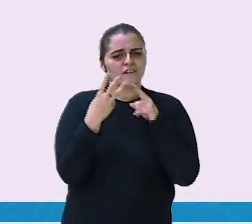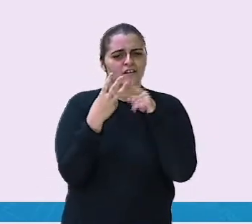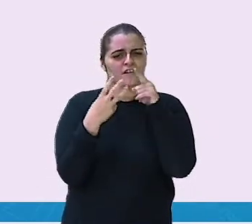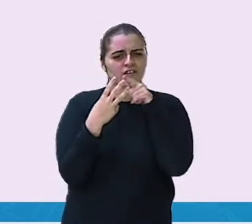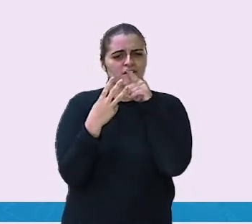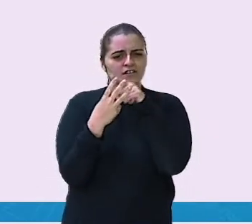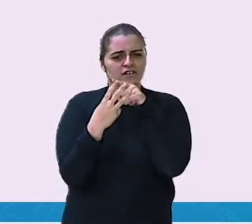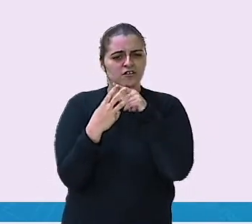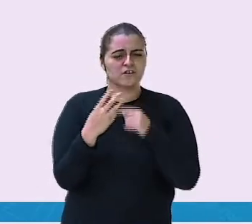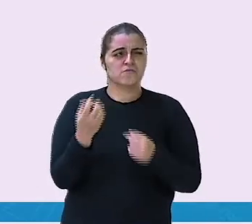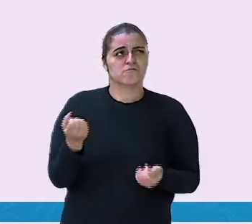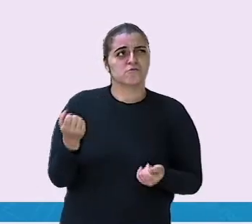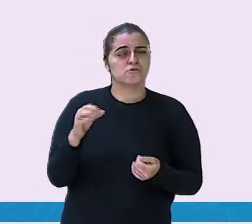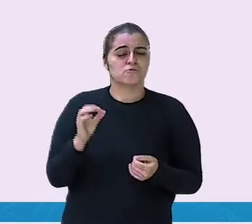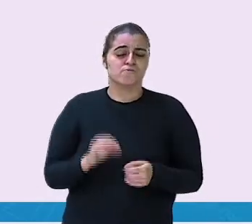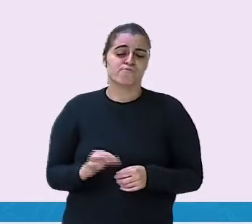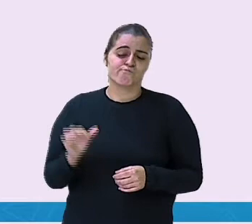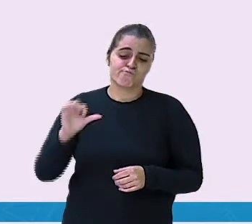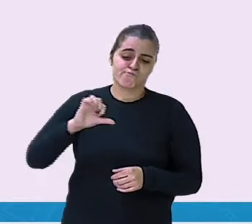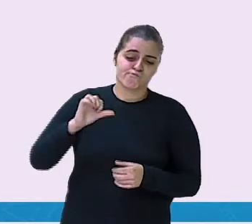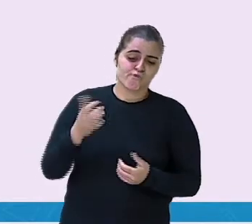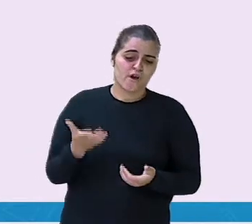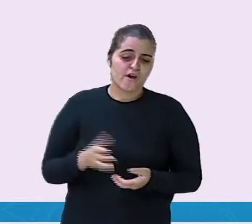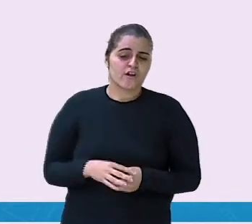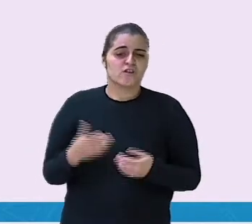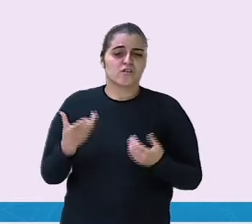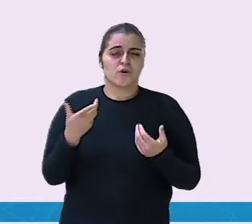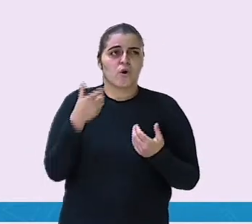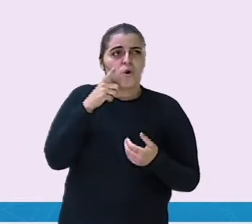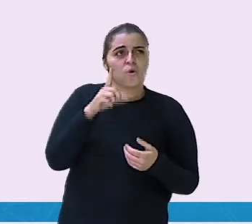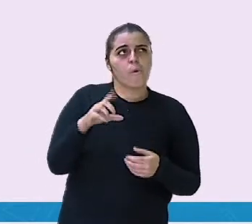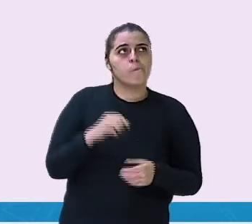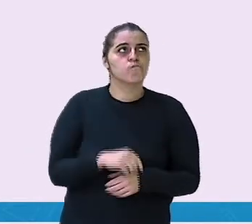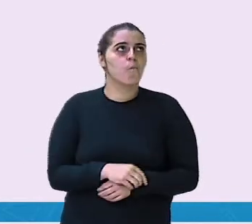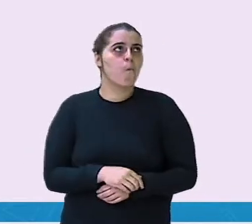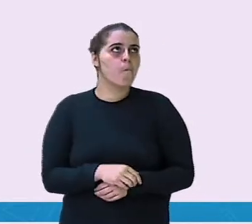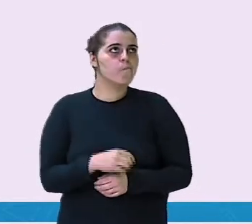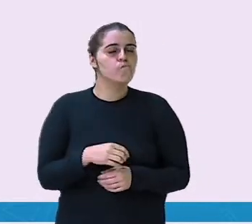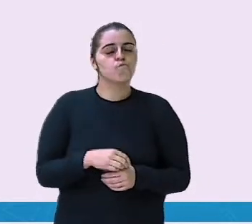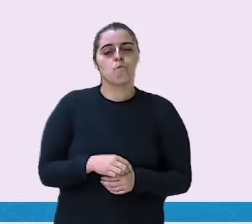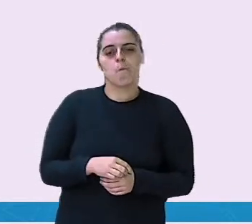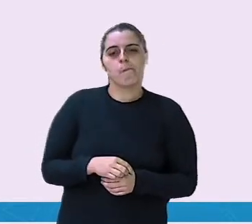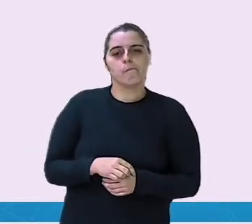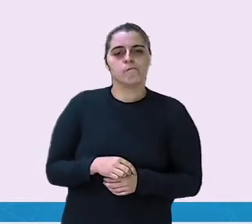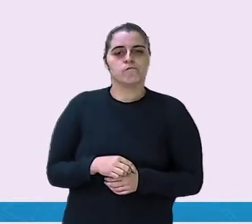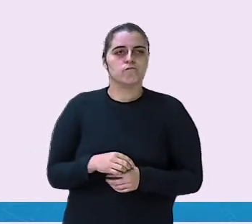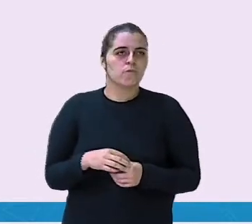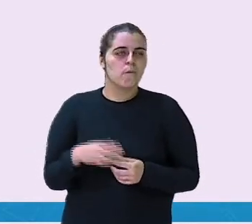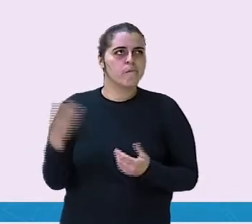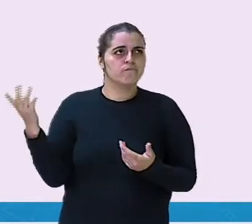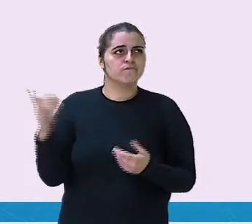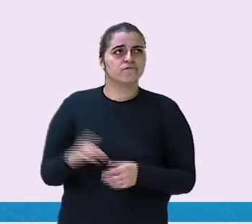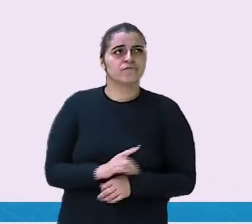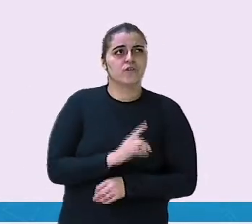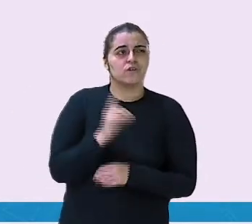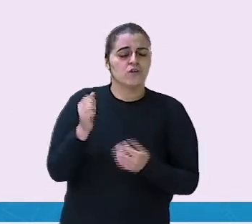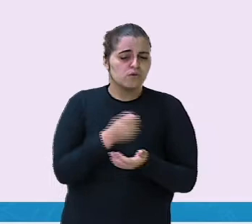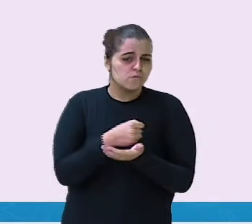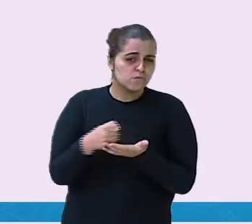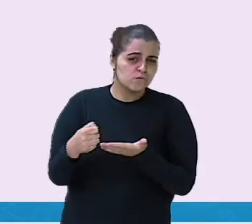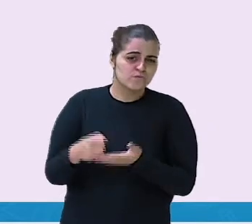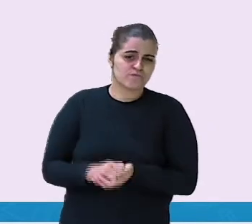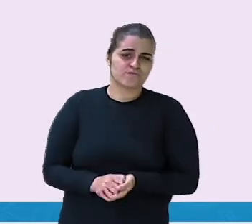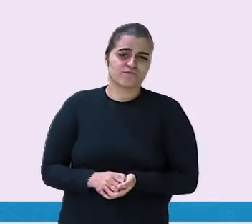grandes desvantagens. Não dá para mascar chiclete. Então, para ele, nessa data ali, ele anotou